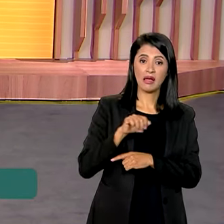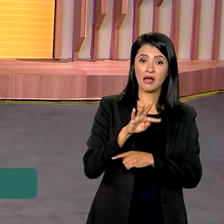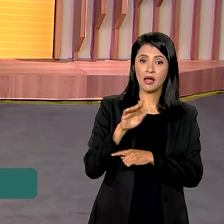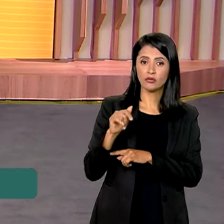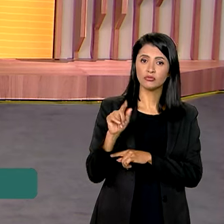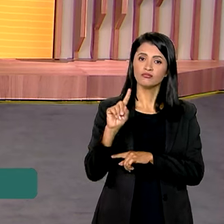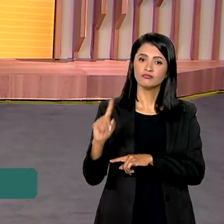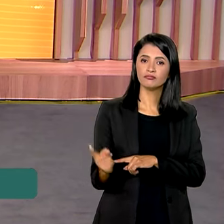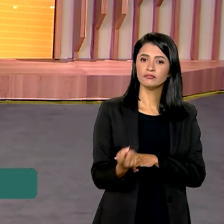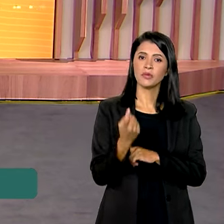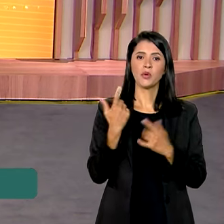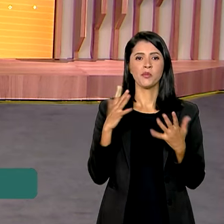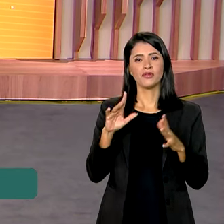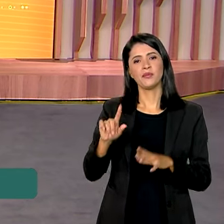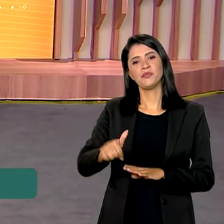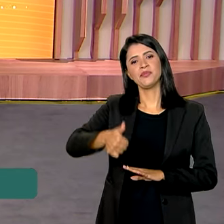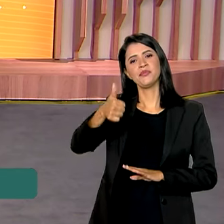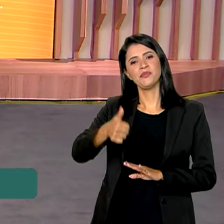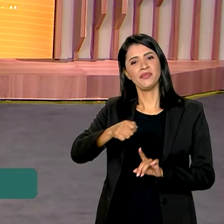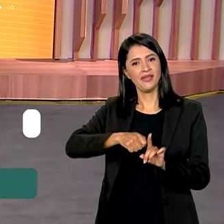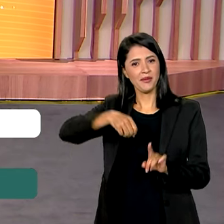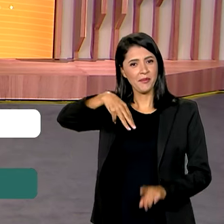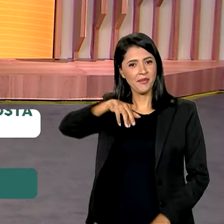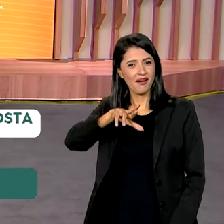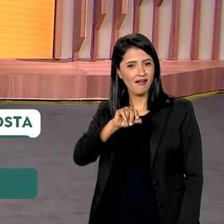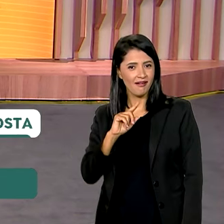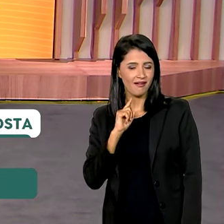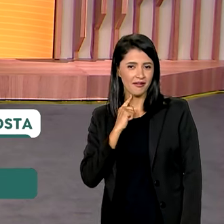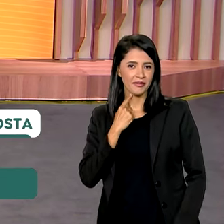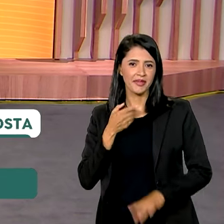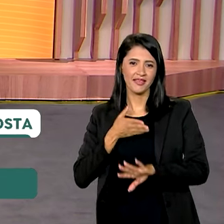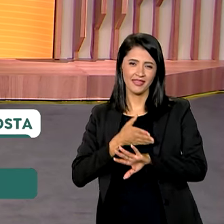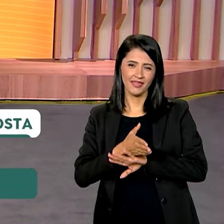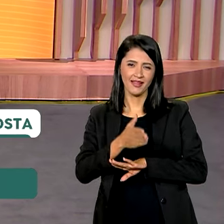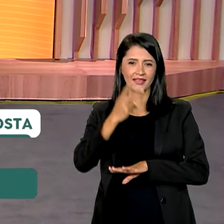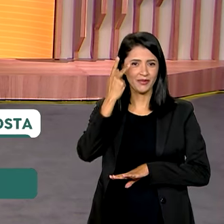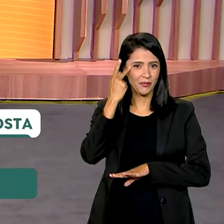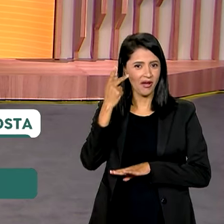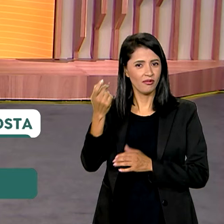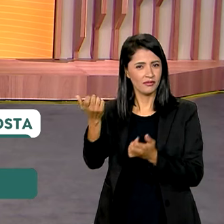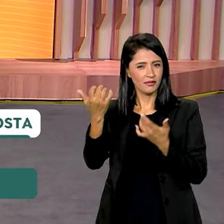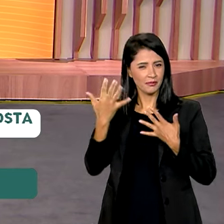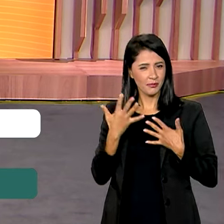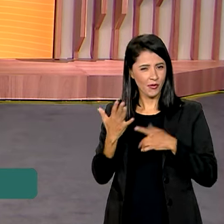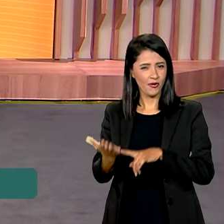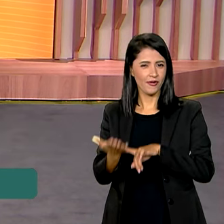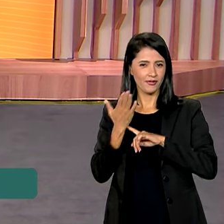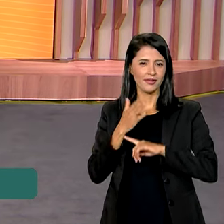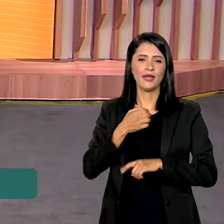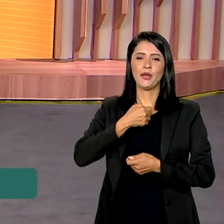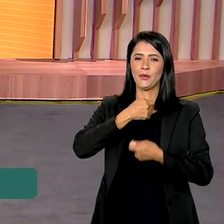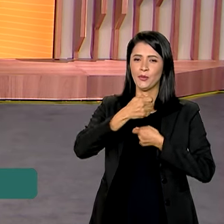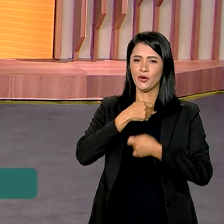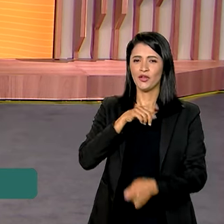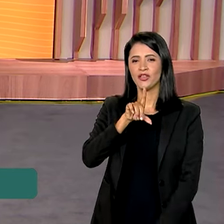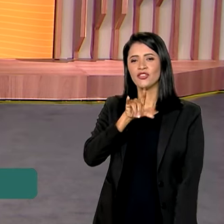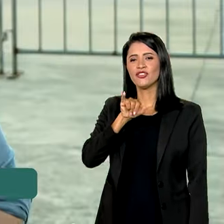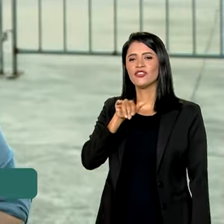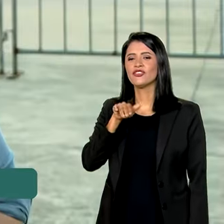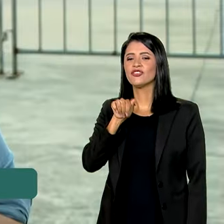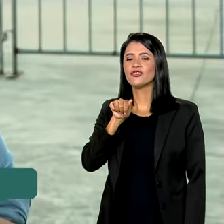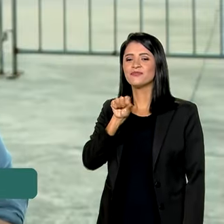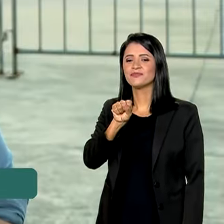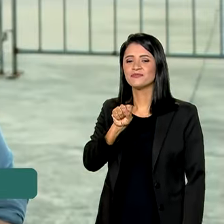comemoração ao 1º de maio. E quem está na capital paulista e traz os detalhes para a gente é o repórter Dima Solti.